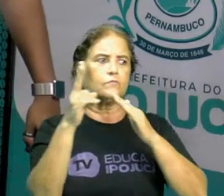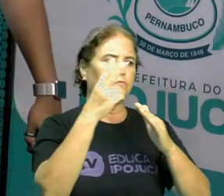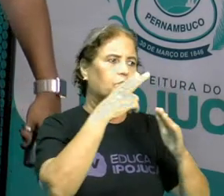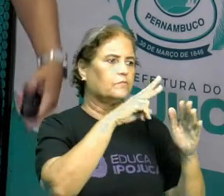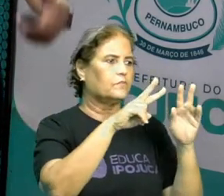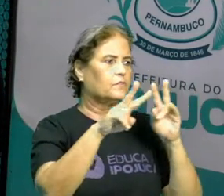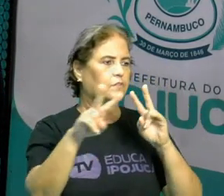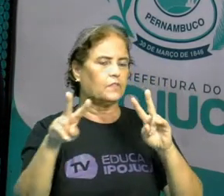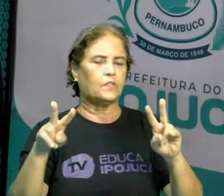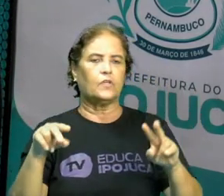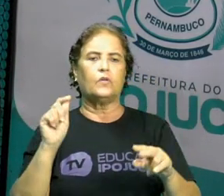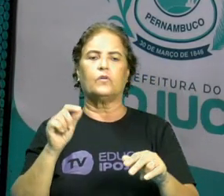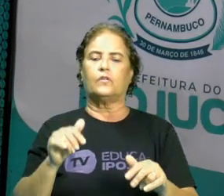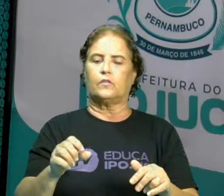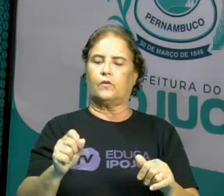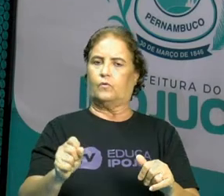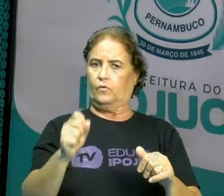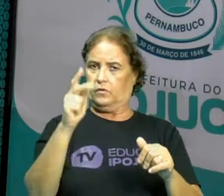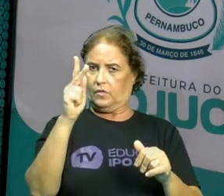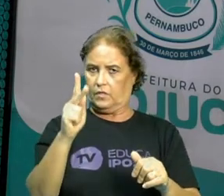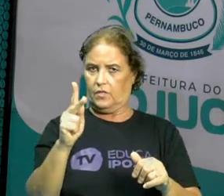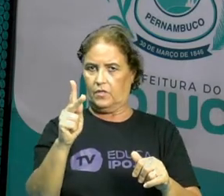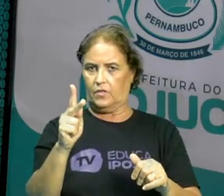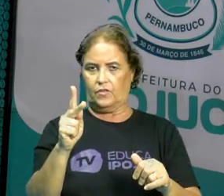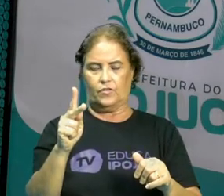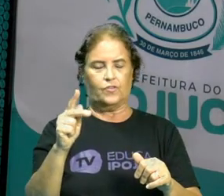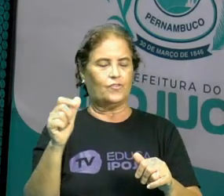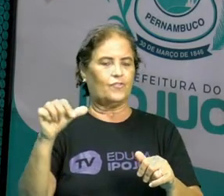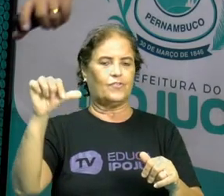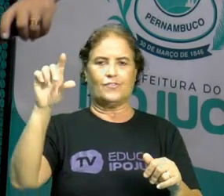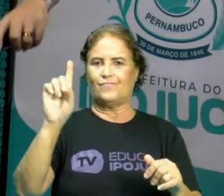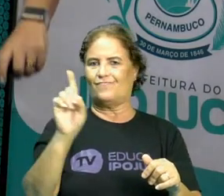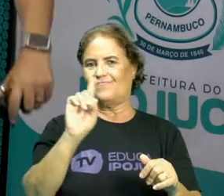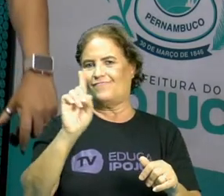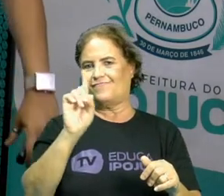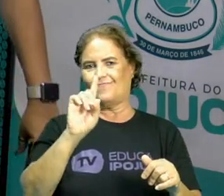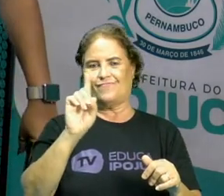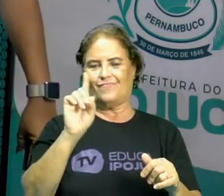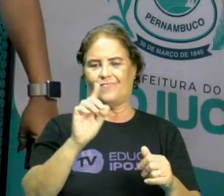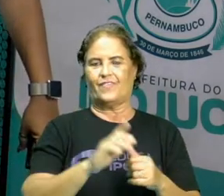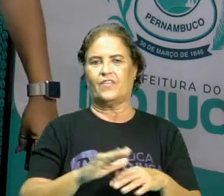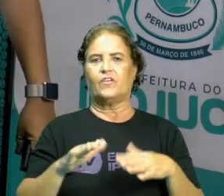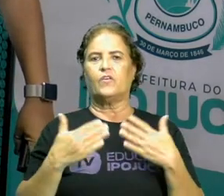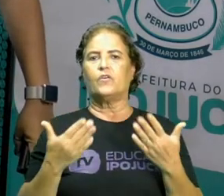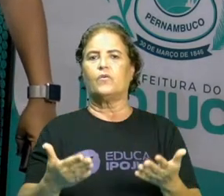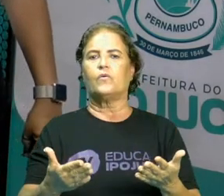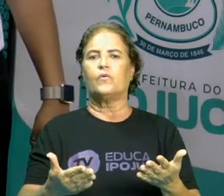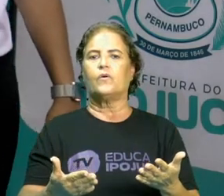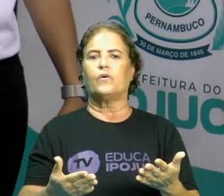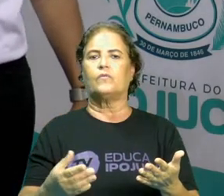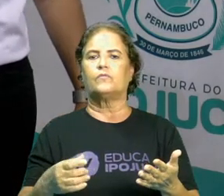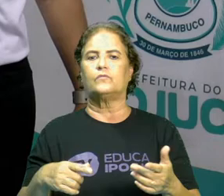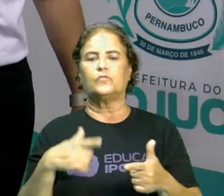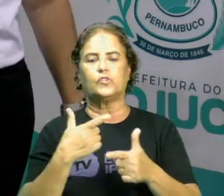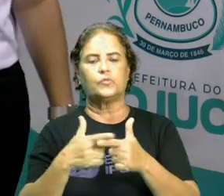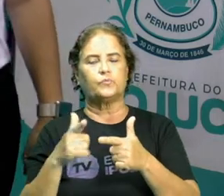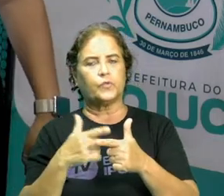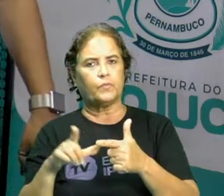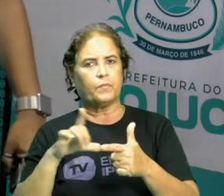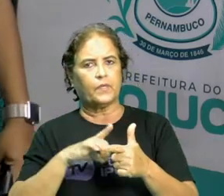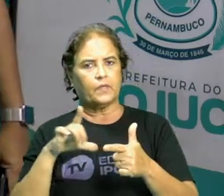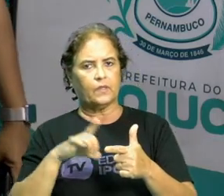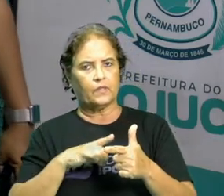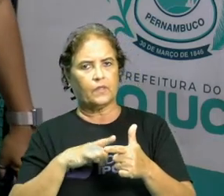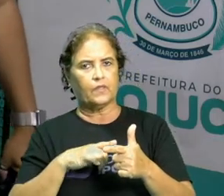casa e vai ver o que está ok e o que não está ok. Quais são as coisas que podem gerar risco